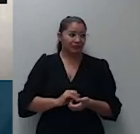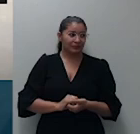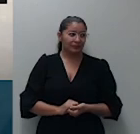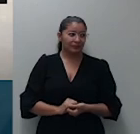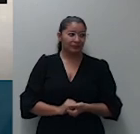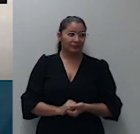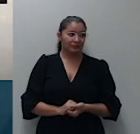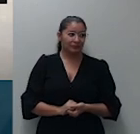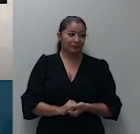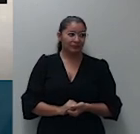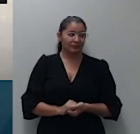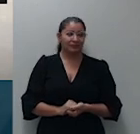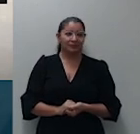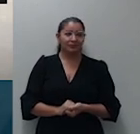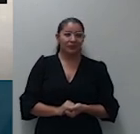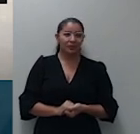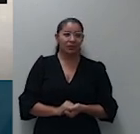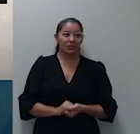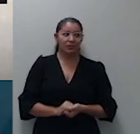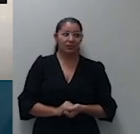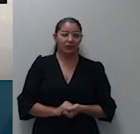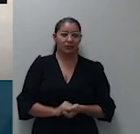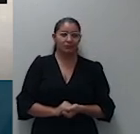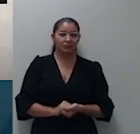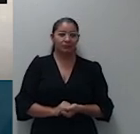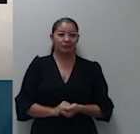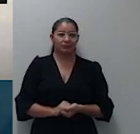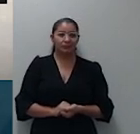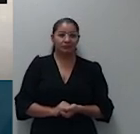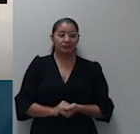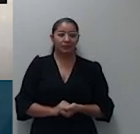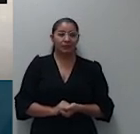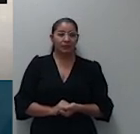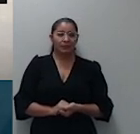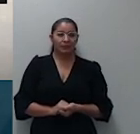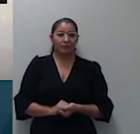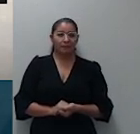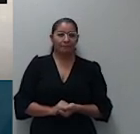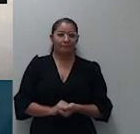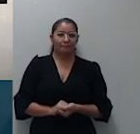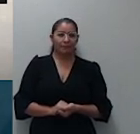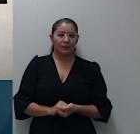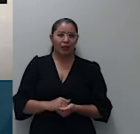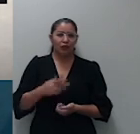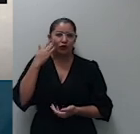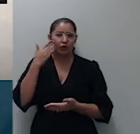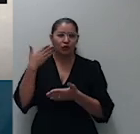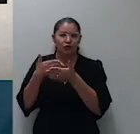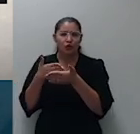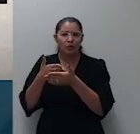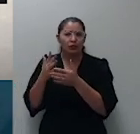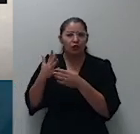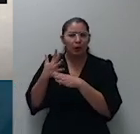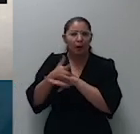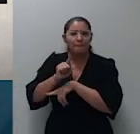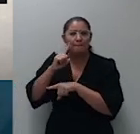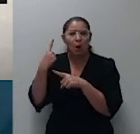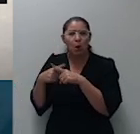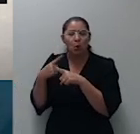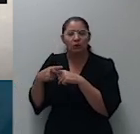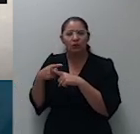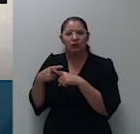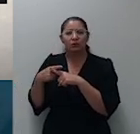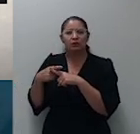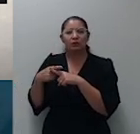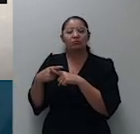folhas 377 378 indeferindo o pedido de ingresso no feito como opoente confirmada do